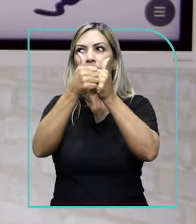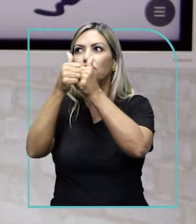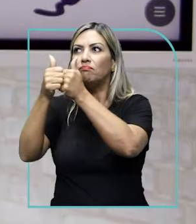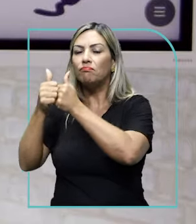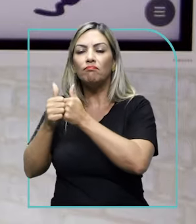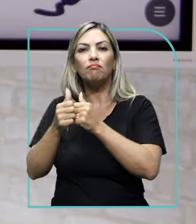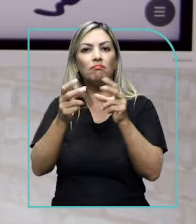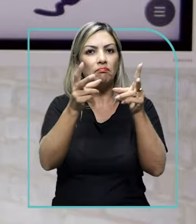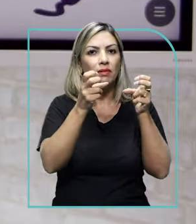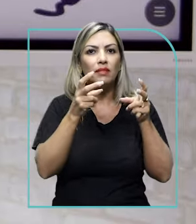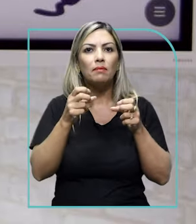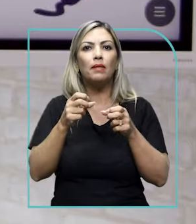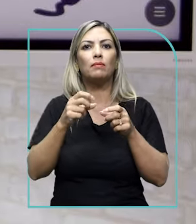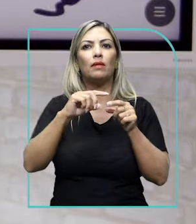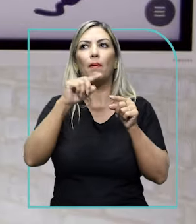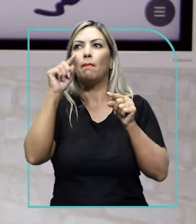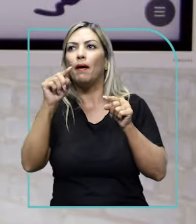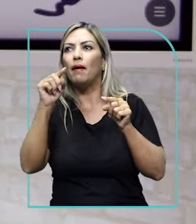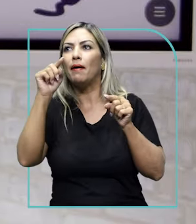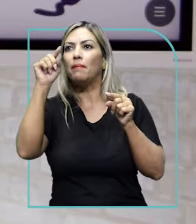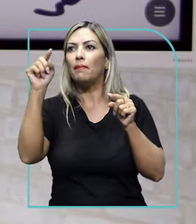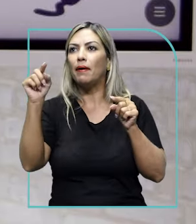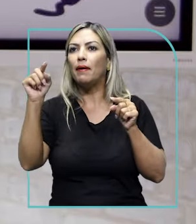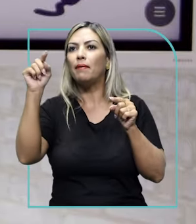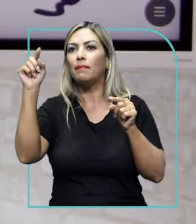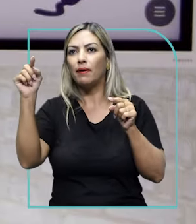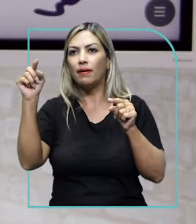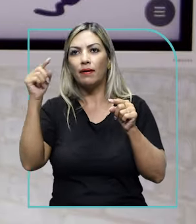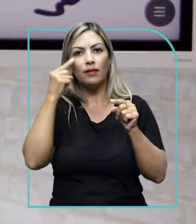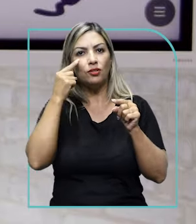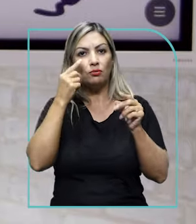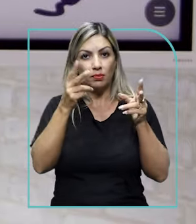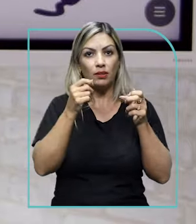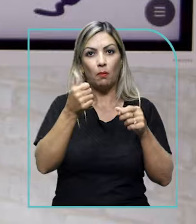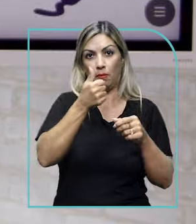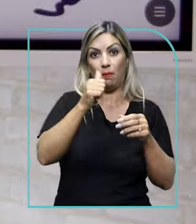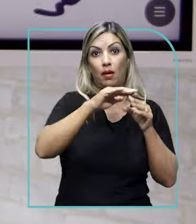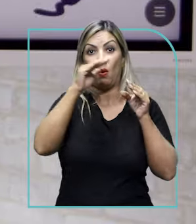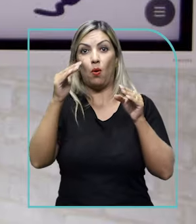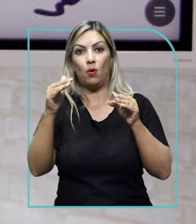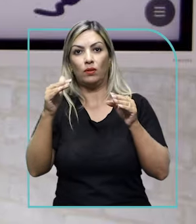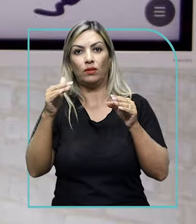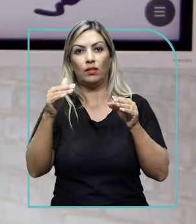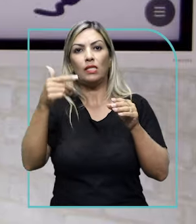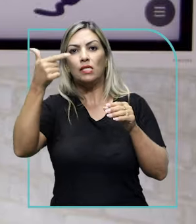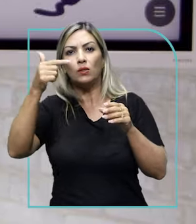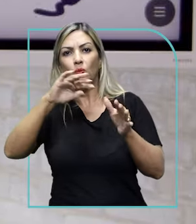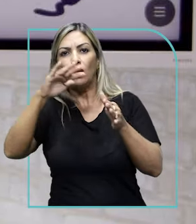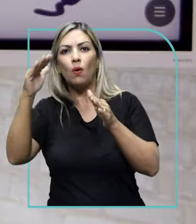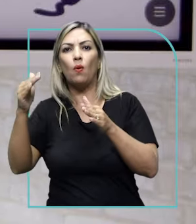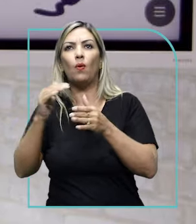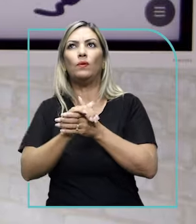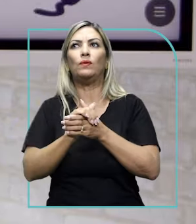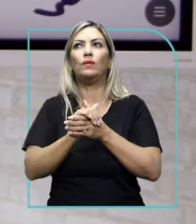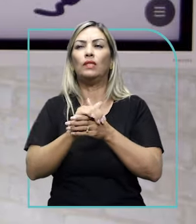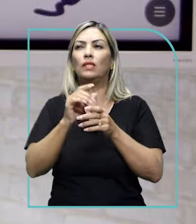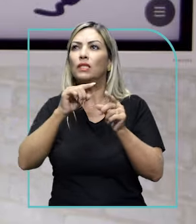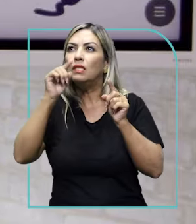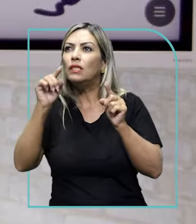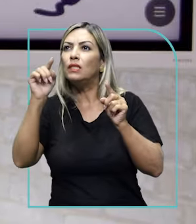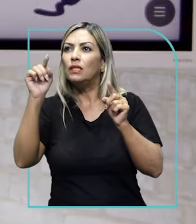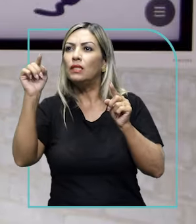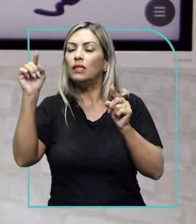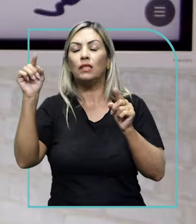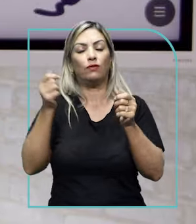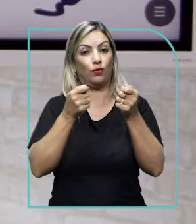percebíamos as ondas, né? Então, as ondas, nós estamos na primeira onda, nós estamos na segunda onda e isso